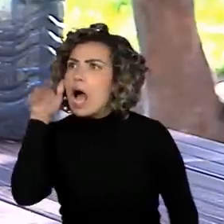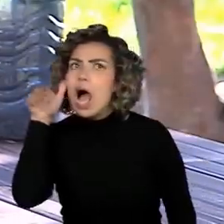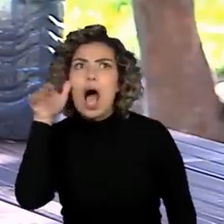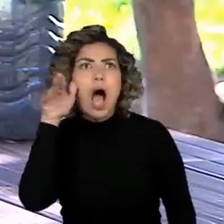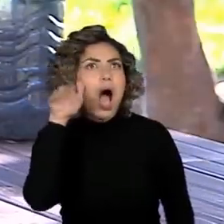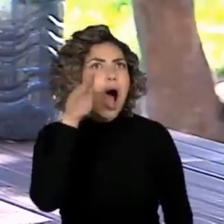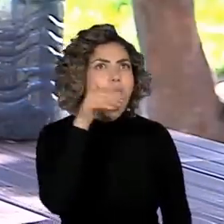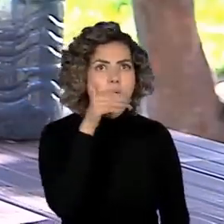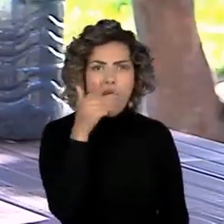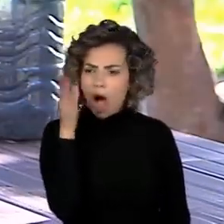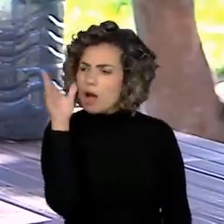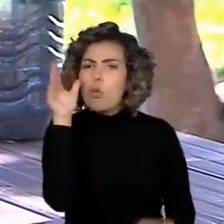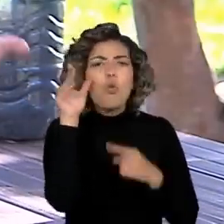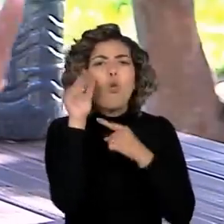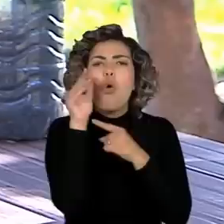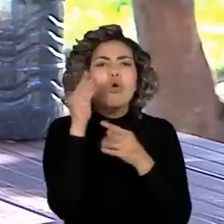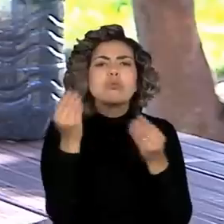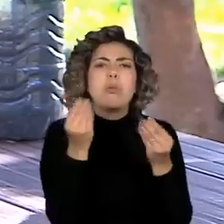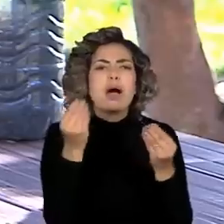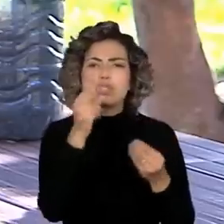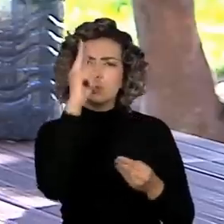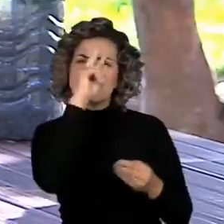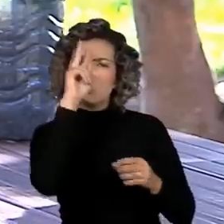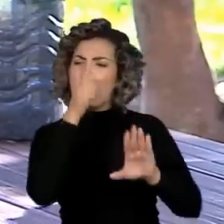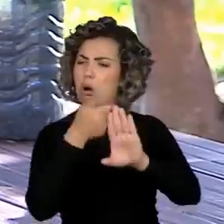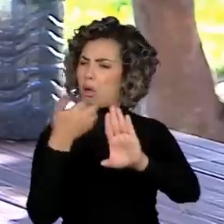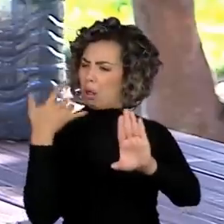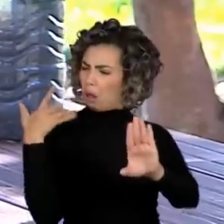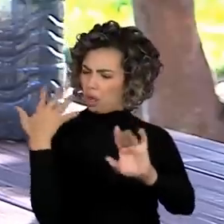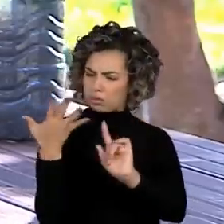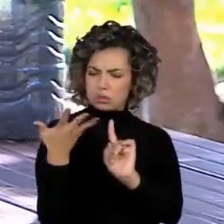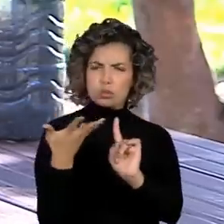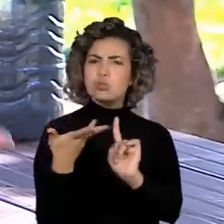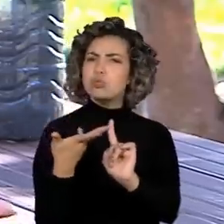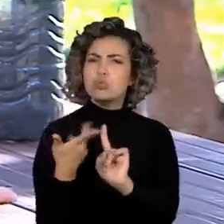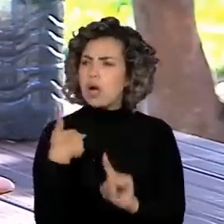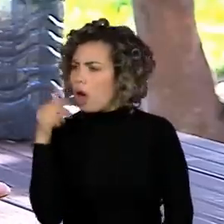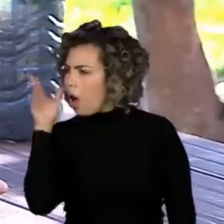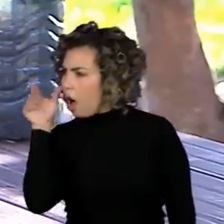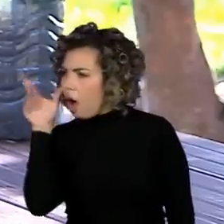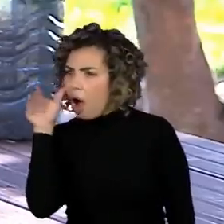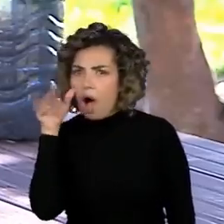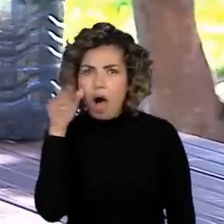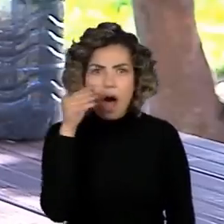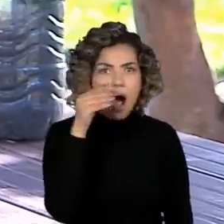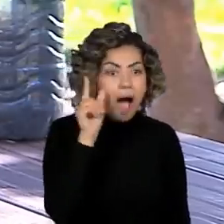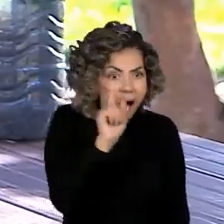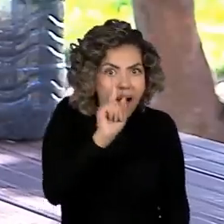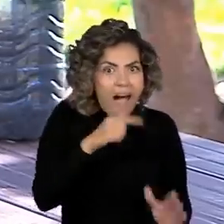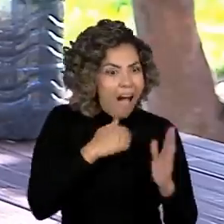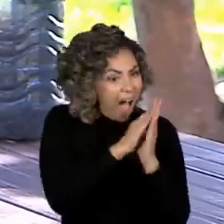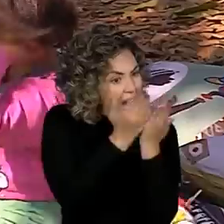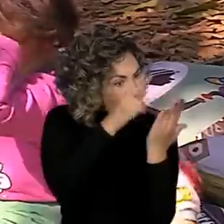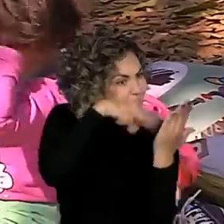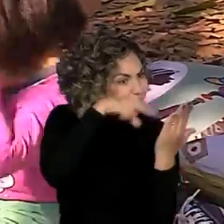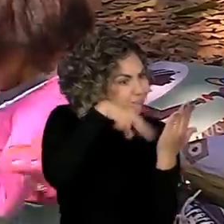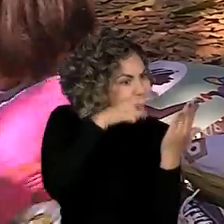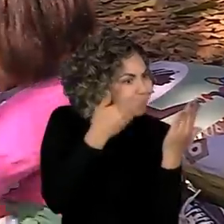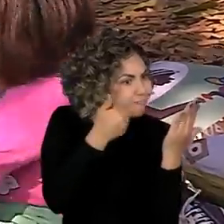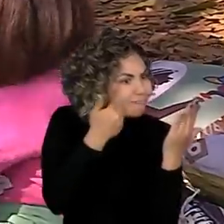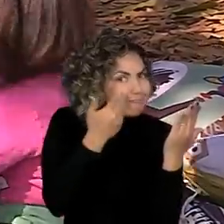das histórias, vai trazer a criança a leitura, que é o nosso foco.